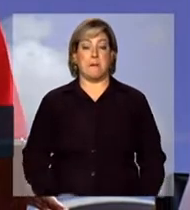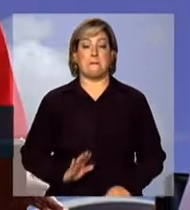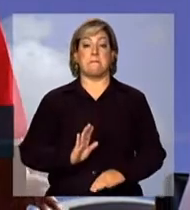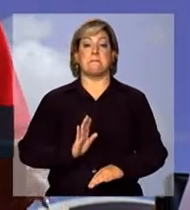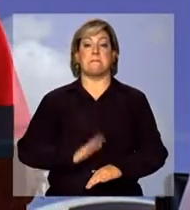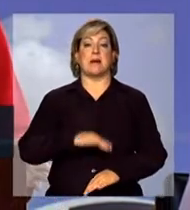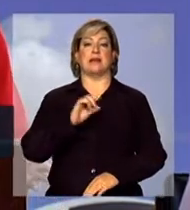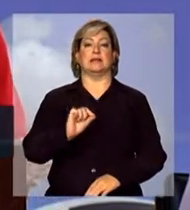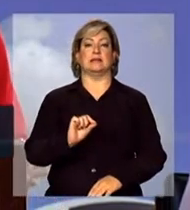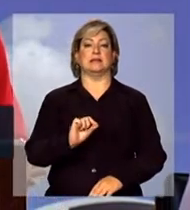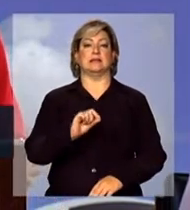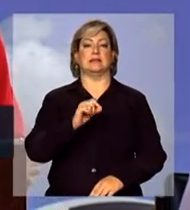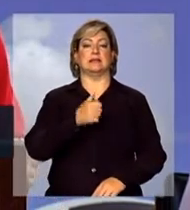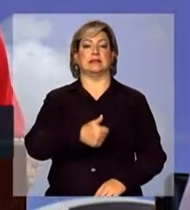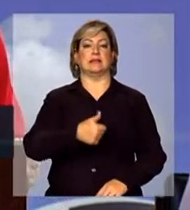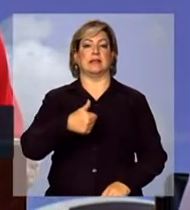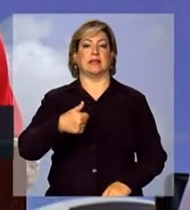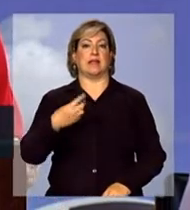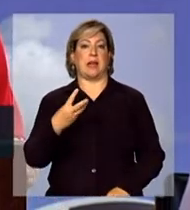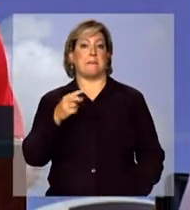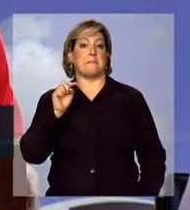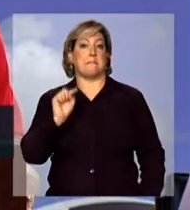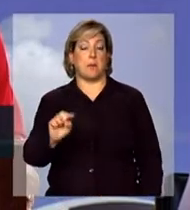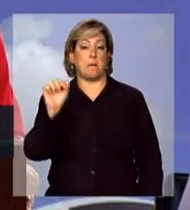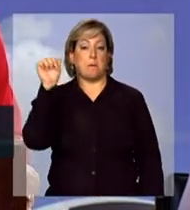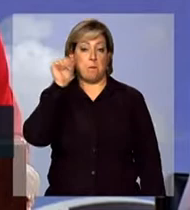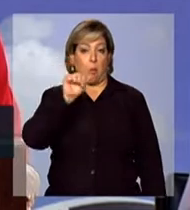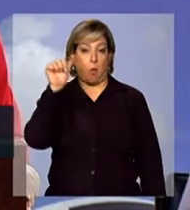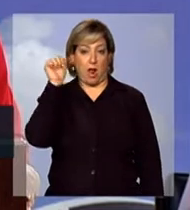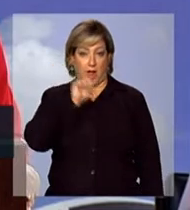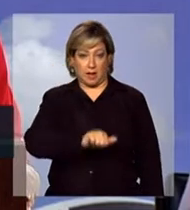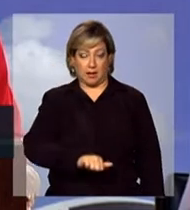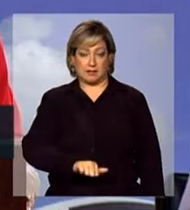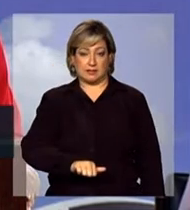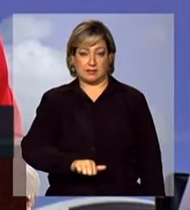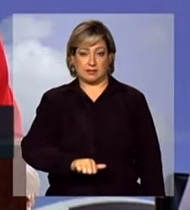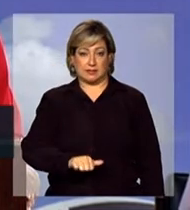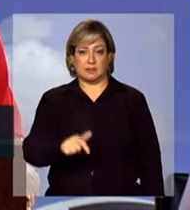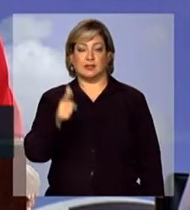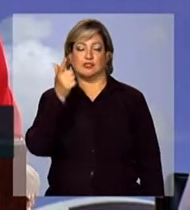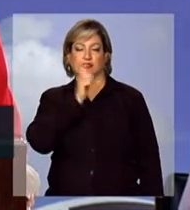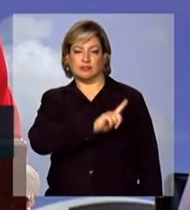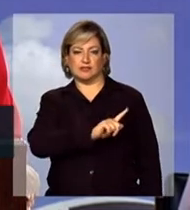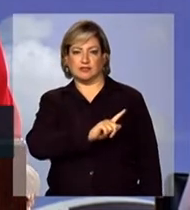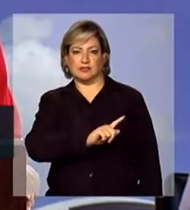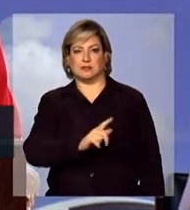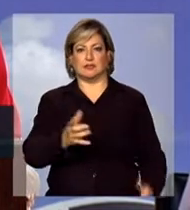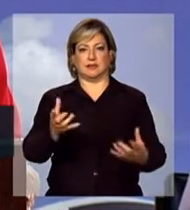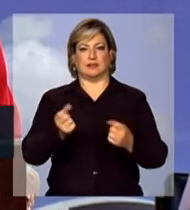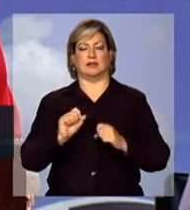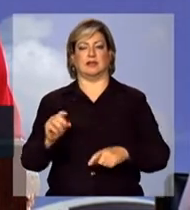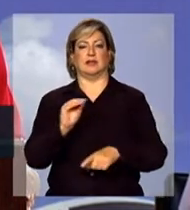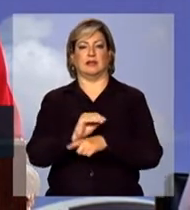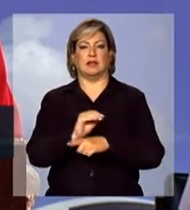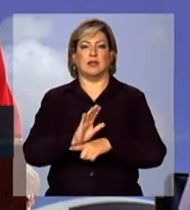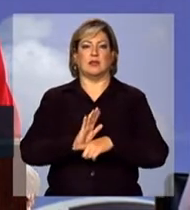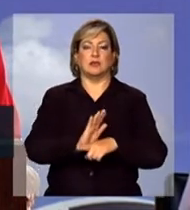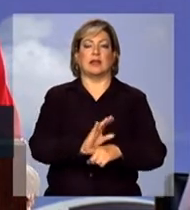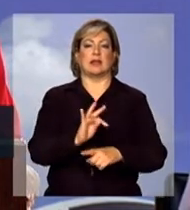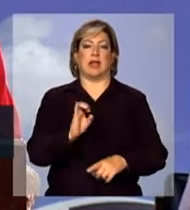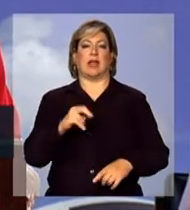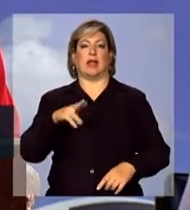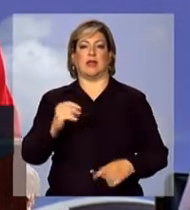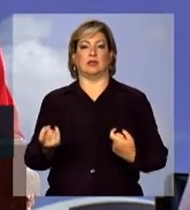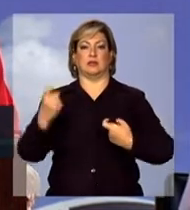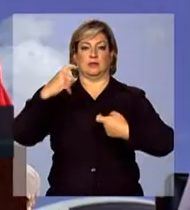113 mil mulheres foram beneficiadas com assistência técnica e extensão rural.